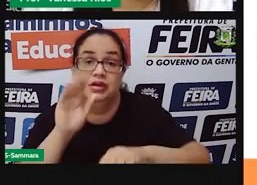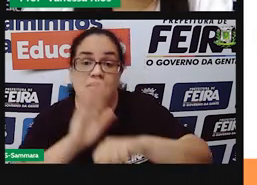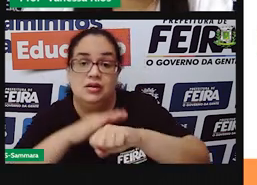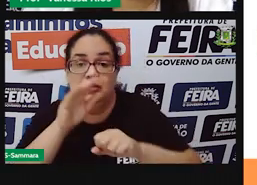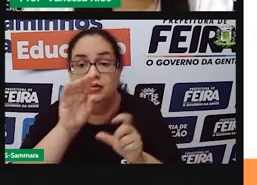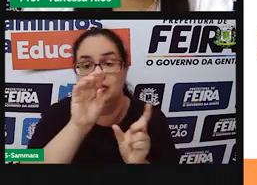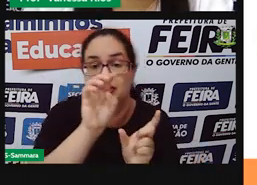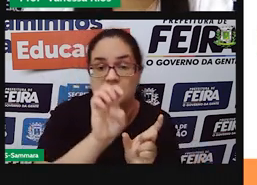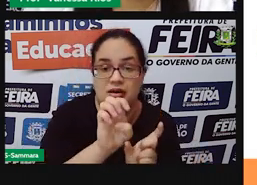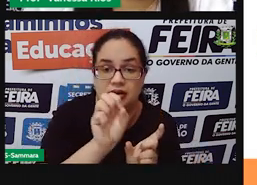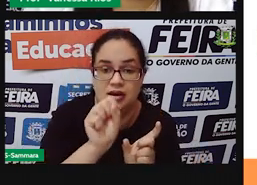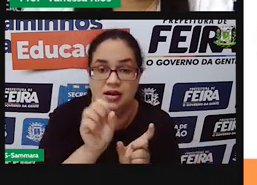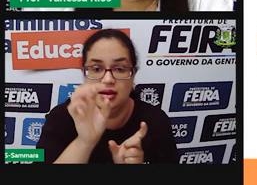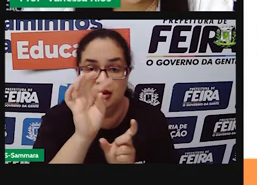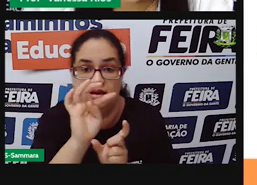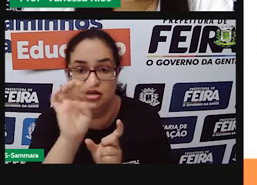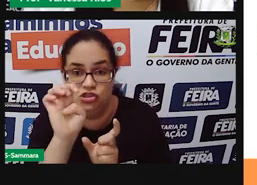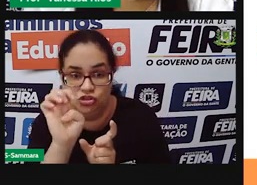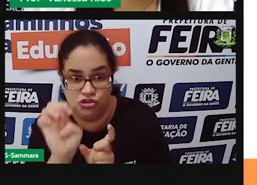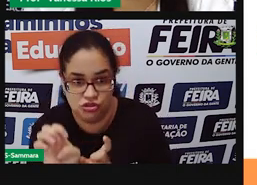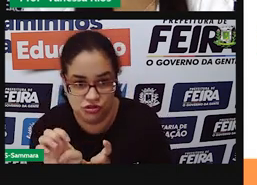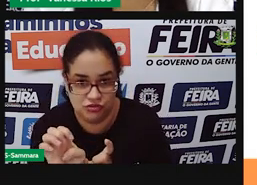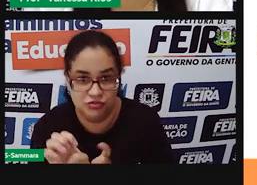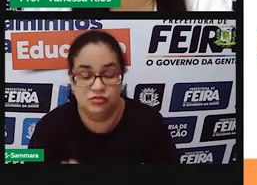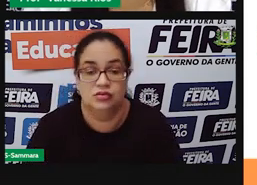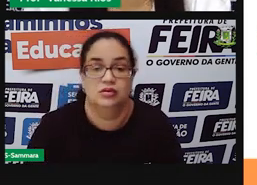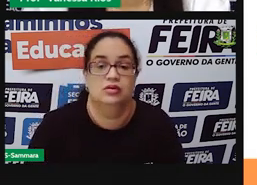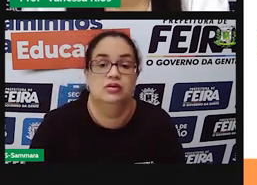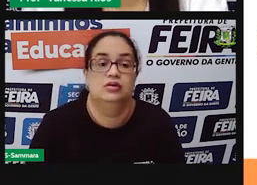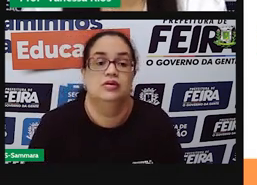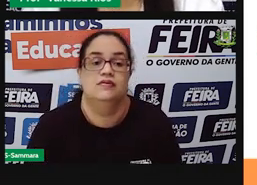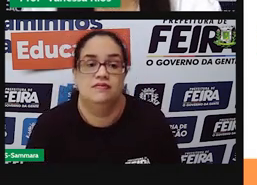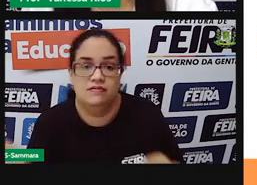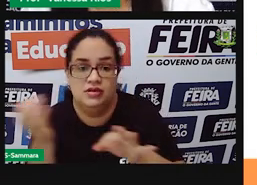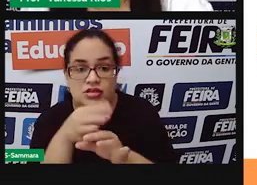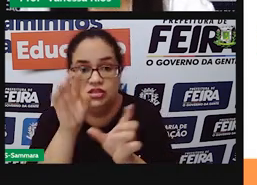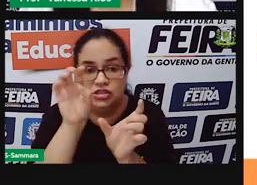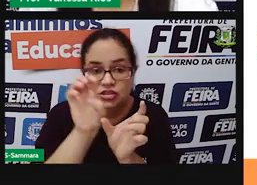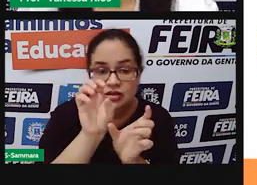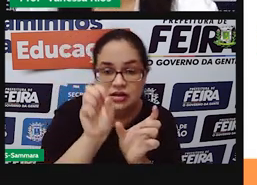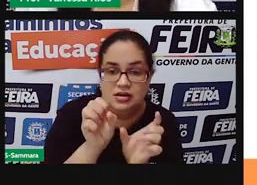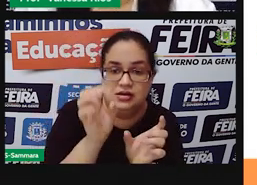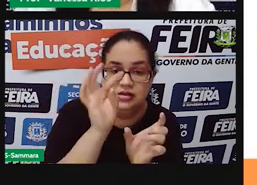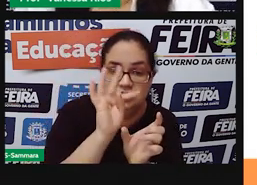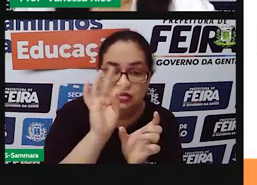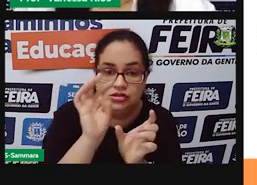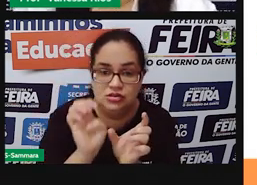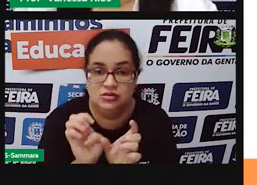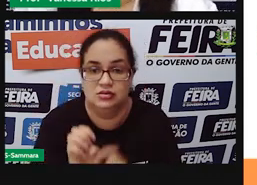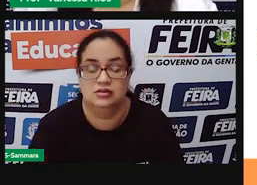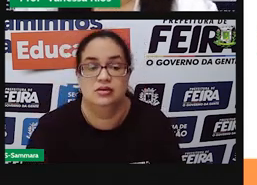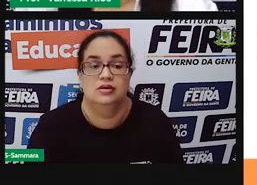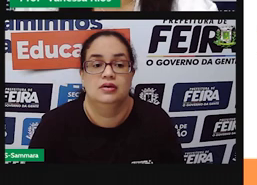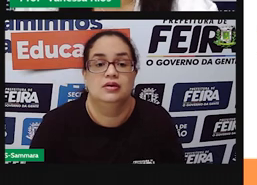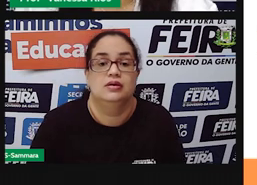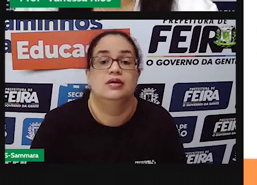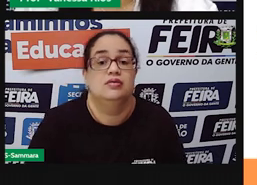des. E a gente observa aí o B como radical. E o final, este. Que é algo que vai